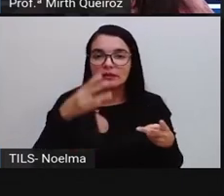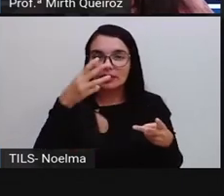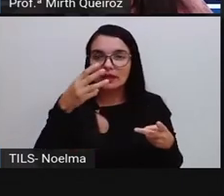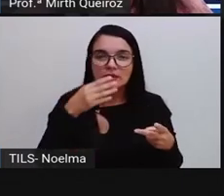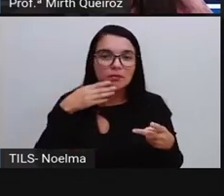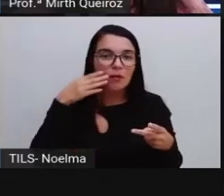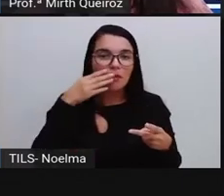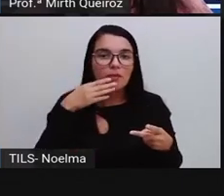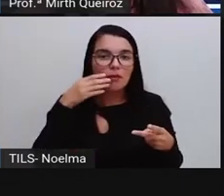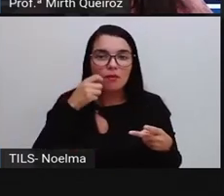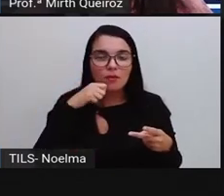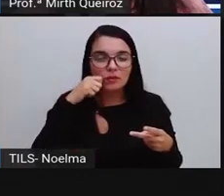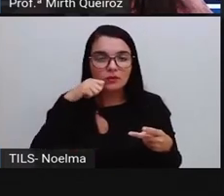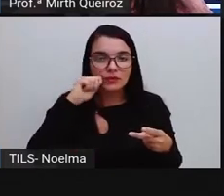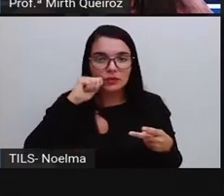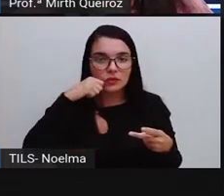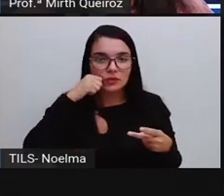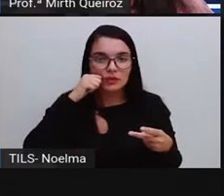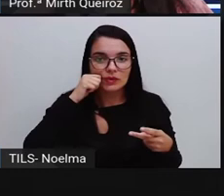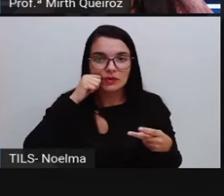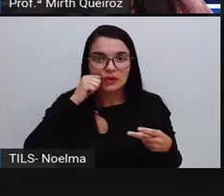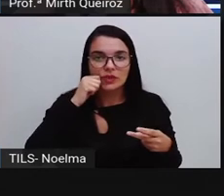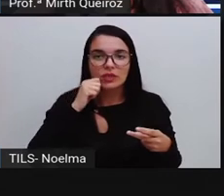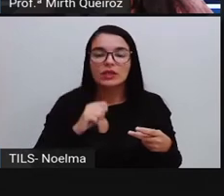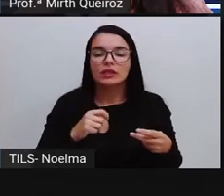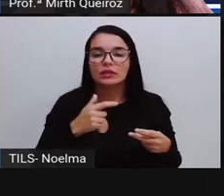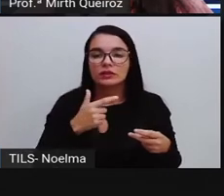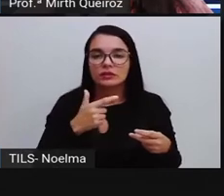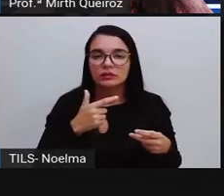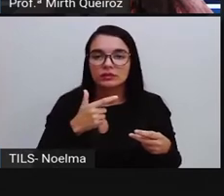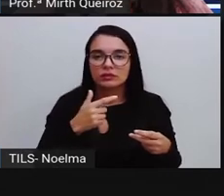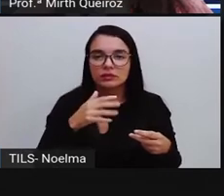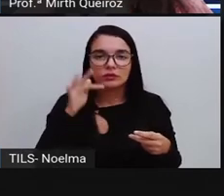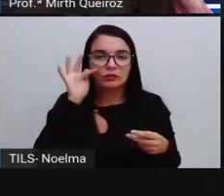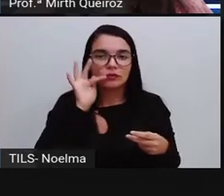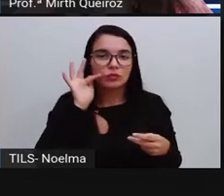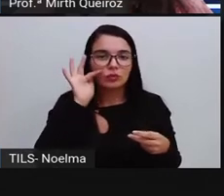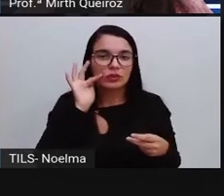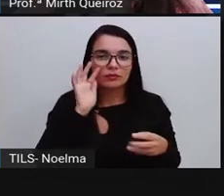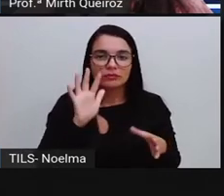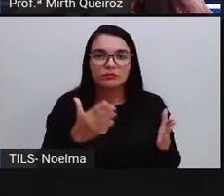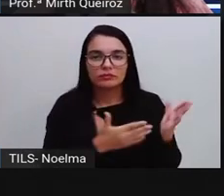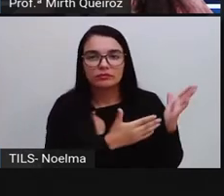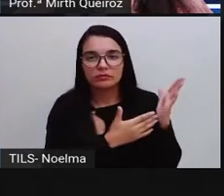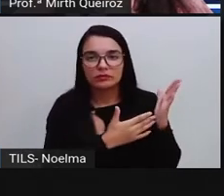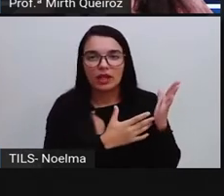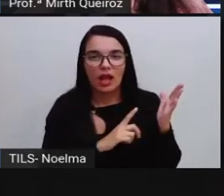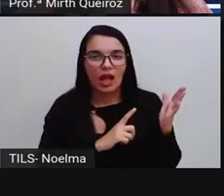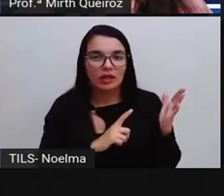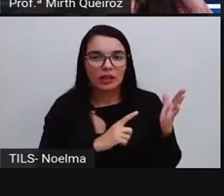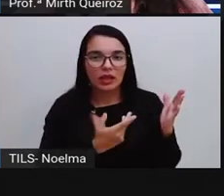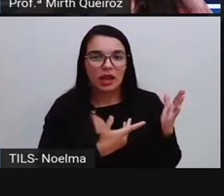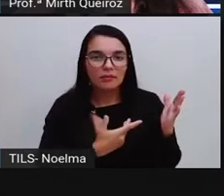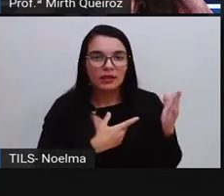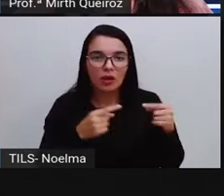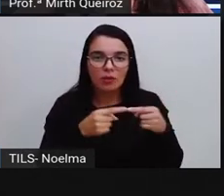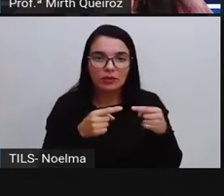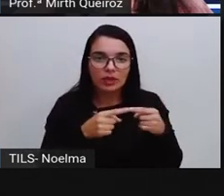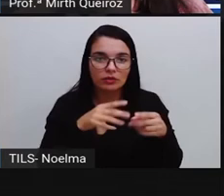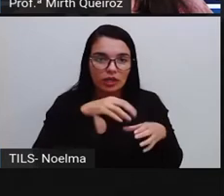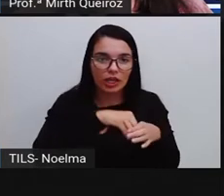bombons primeiro nós temos aqui? cinco mais quatro, nove, né? Nove mais três,